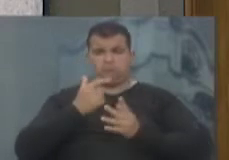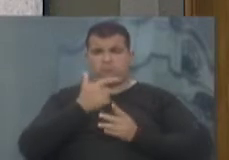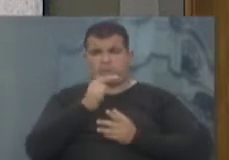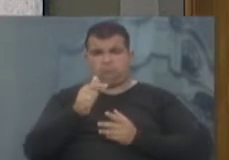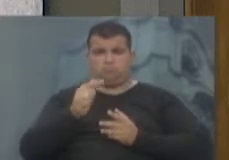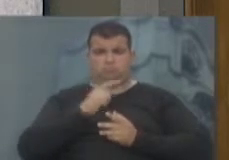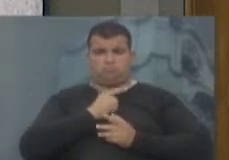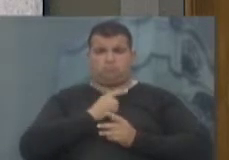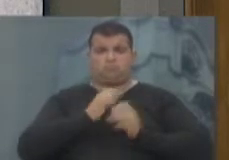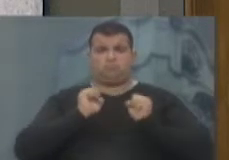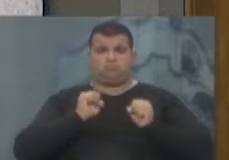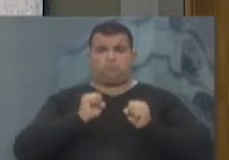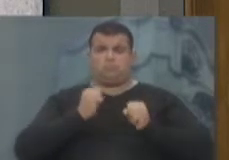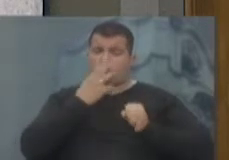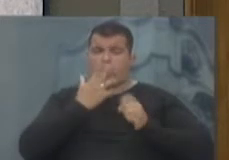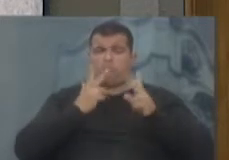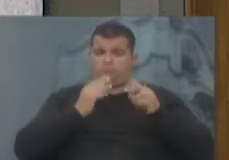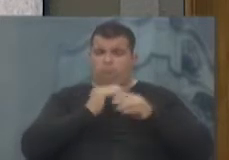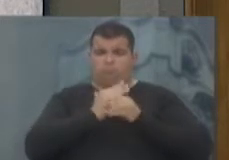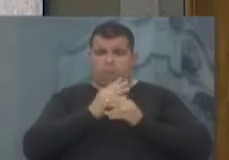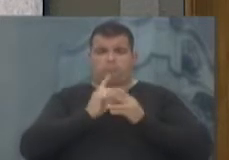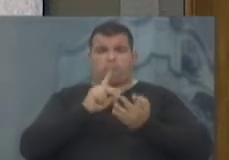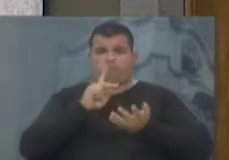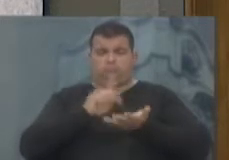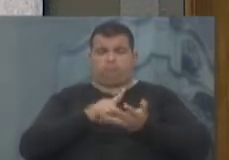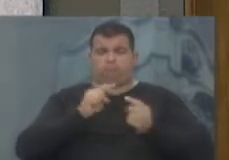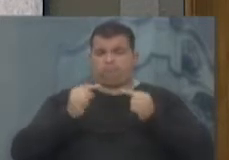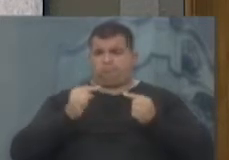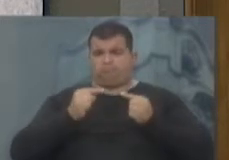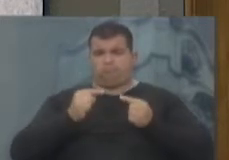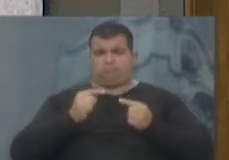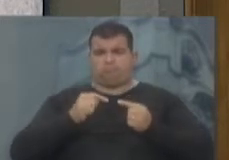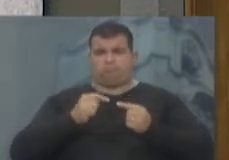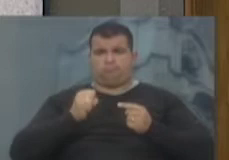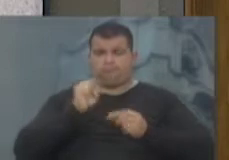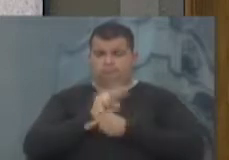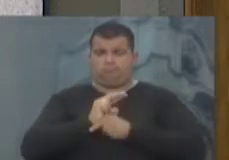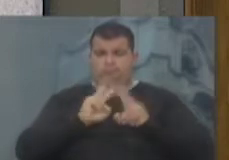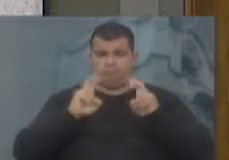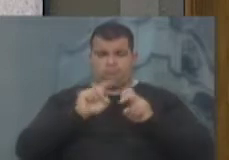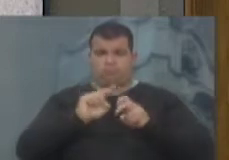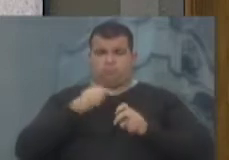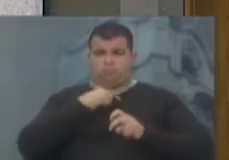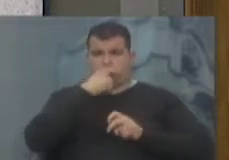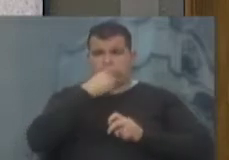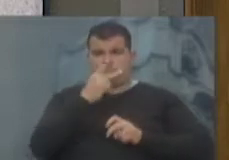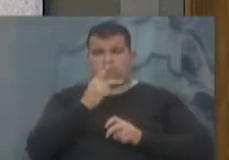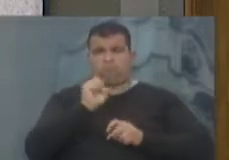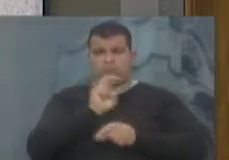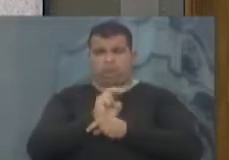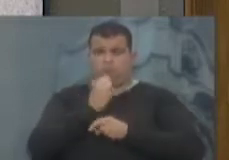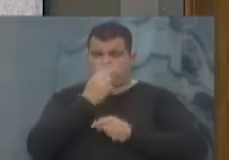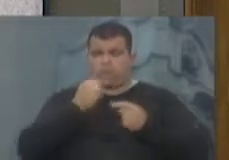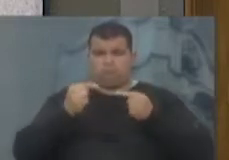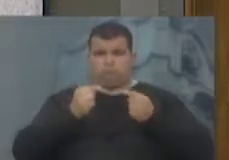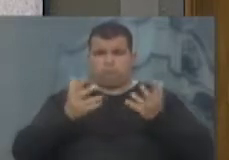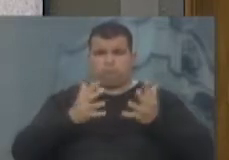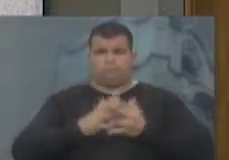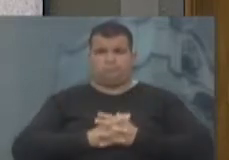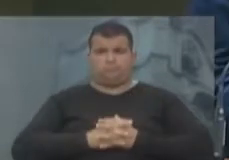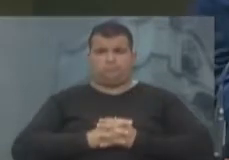estivessem tão boas quanto, mas esse é o verdadeiro debate. Sem entrar na polêmica, eu acho que Vossa Excelência coloca um bom debate.